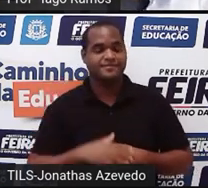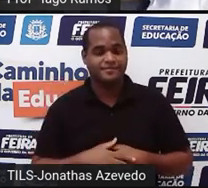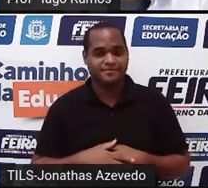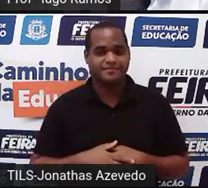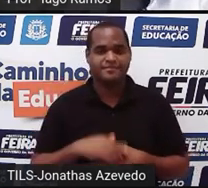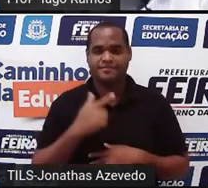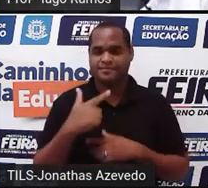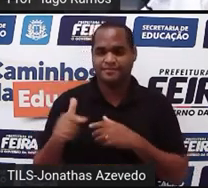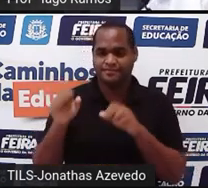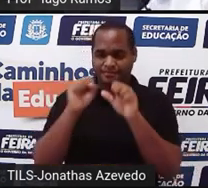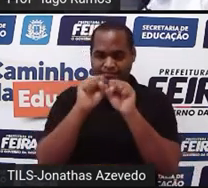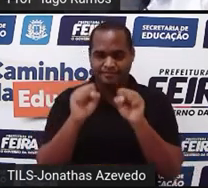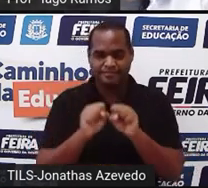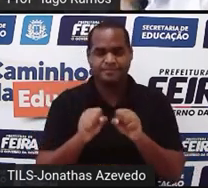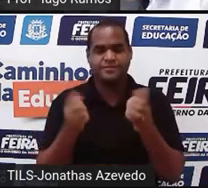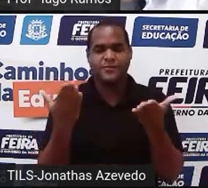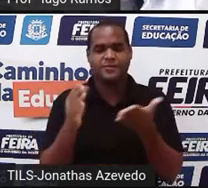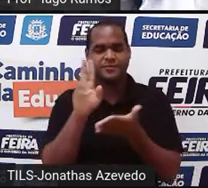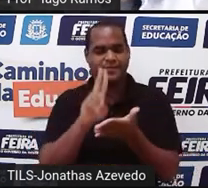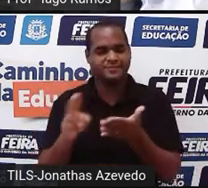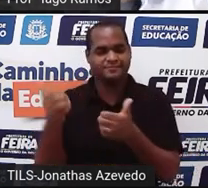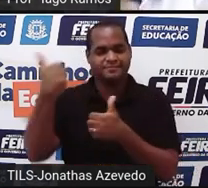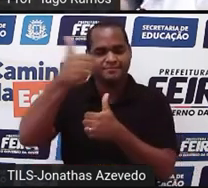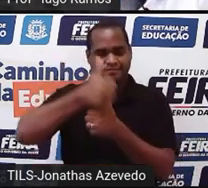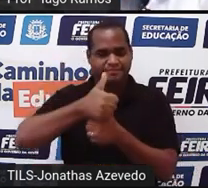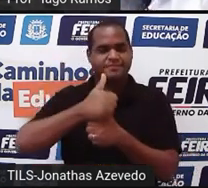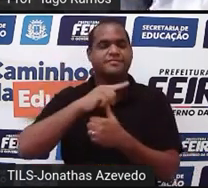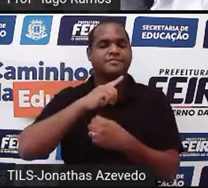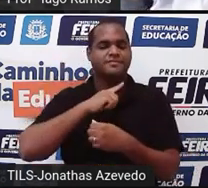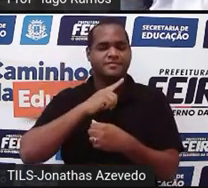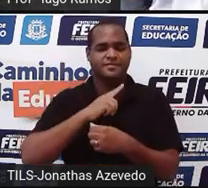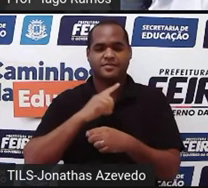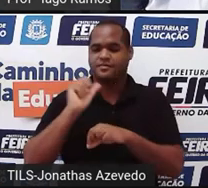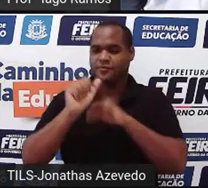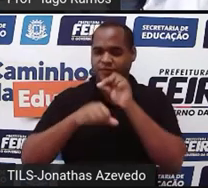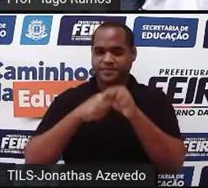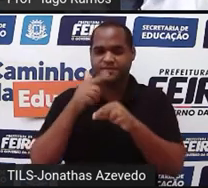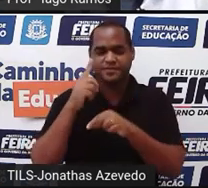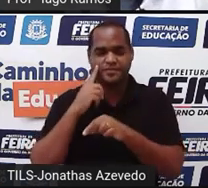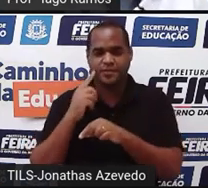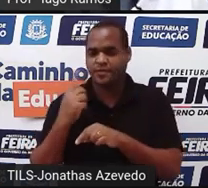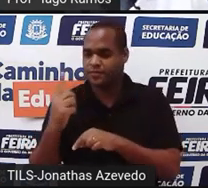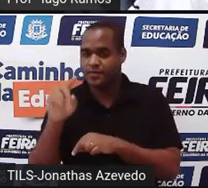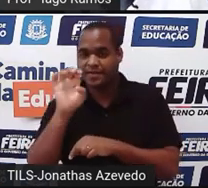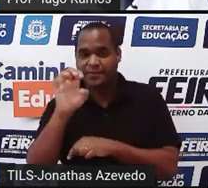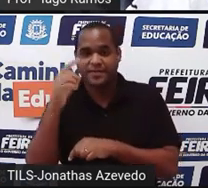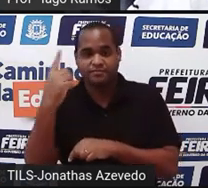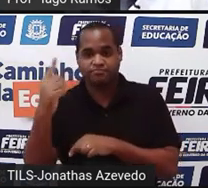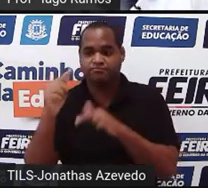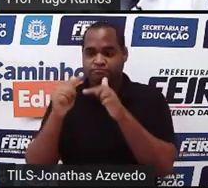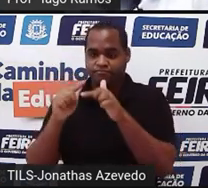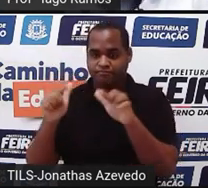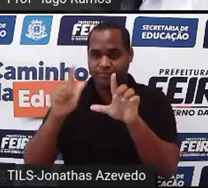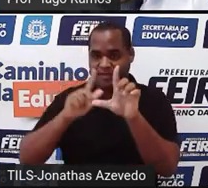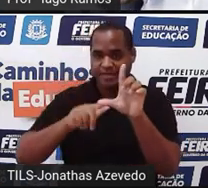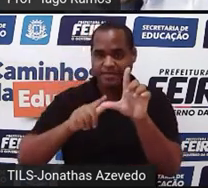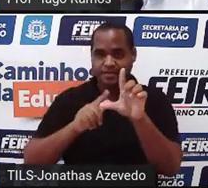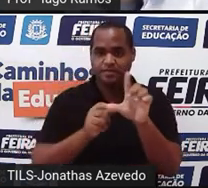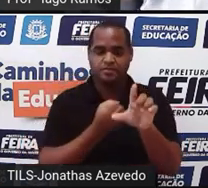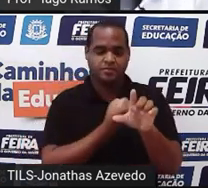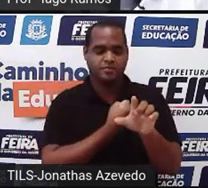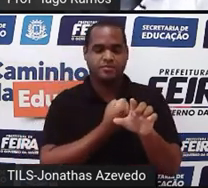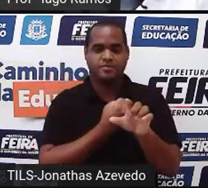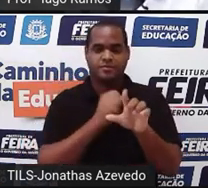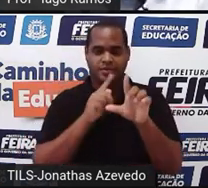Outro sistema, esse eu vou usar a substituição, a gente pega uma das equações, isola uma das letras,